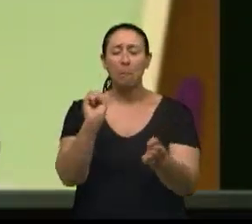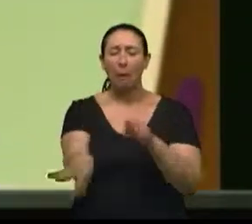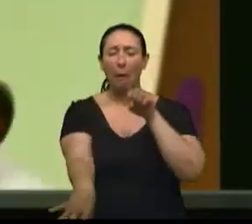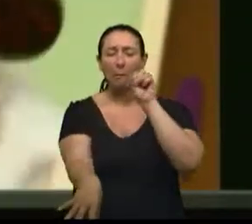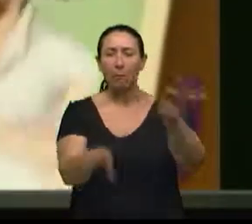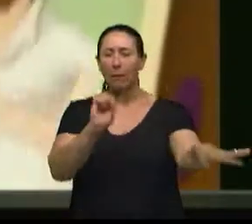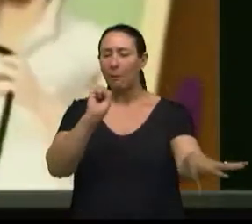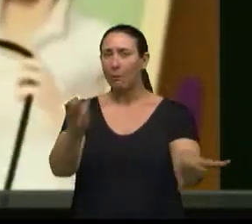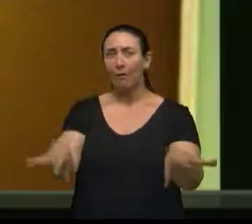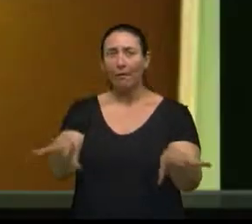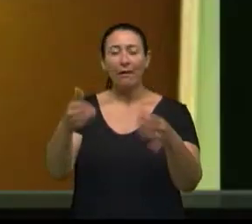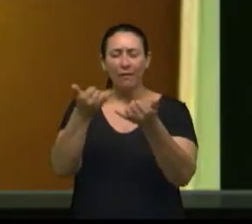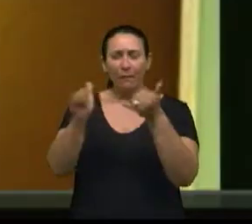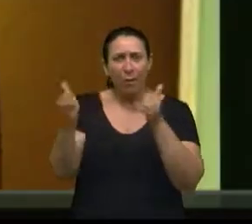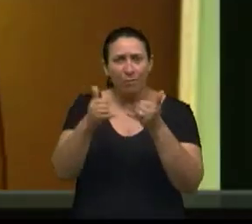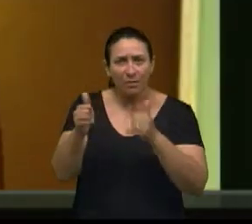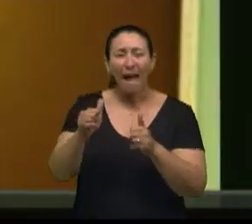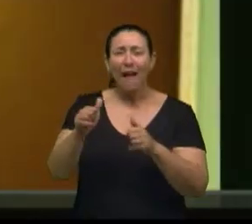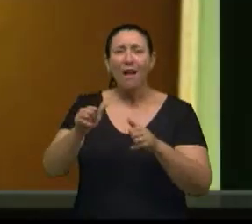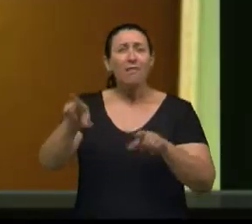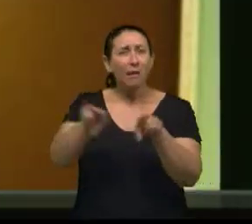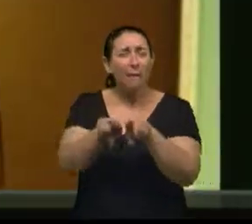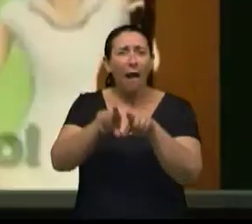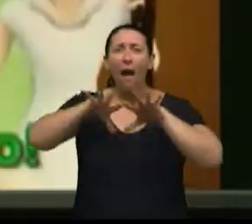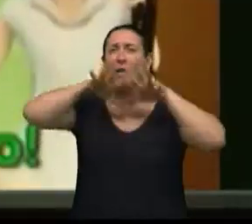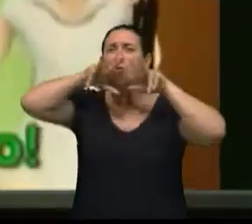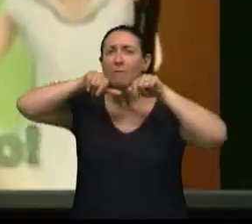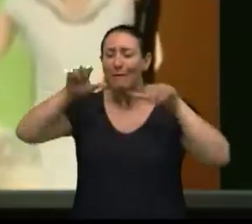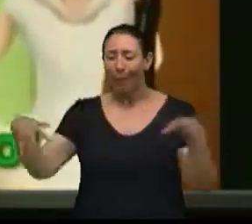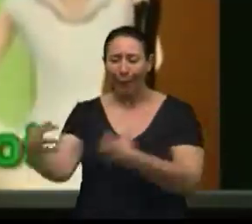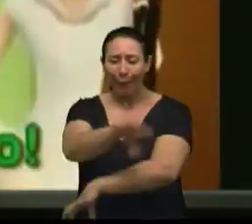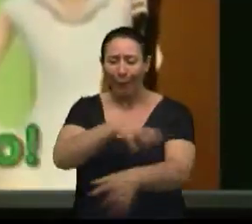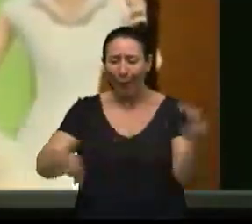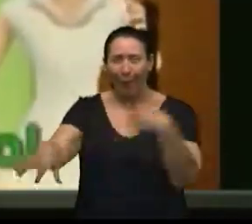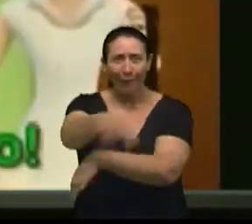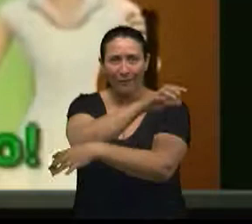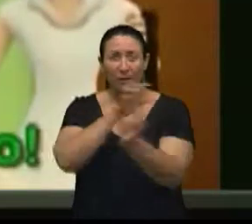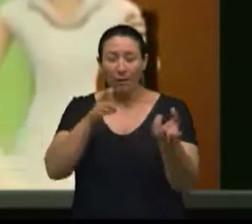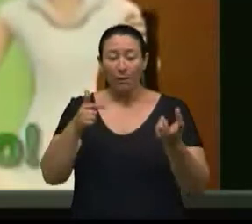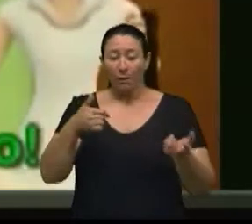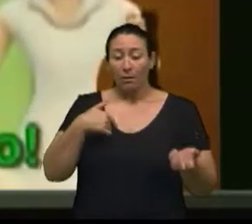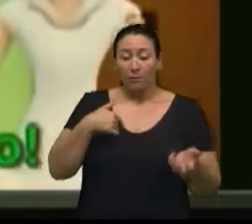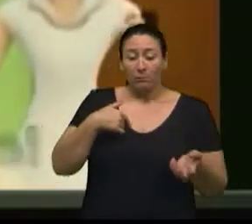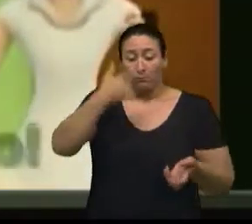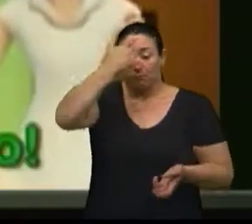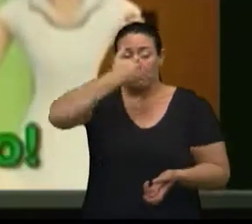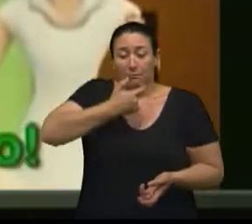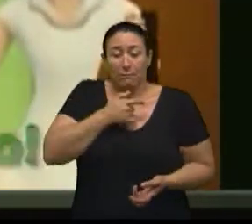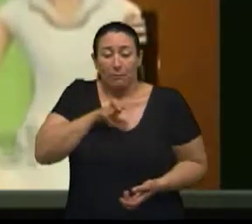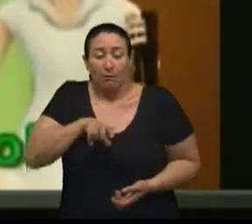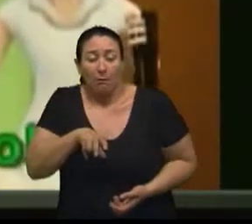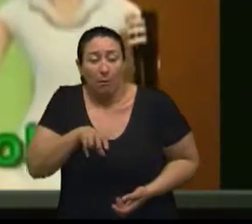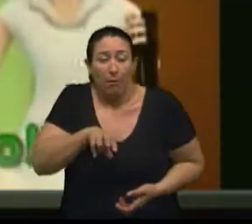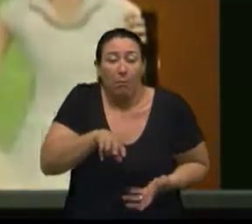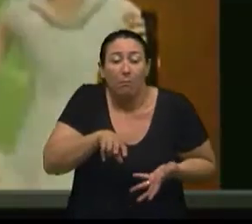Fios expostos e os animais soltos dentro de casa, oferecendo riscos de tropeços e quedas.